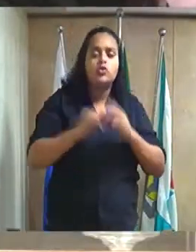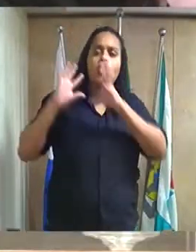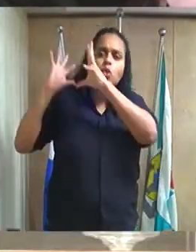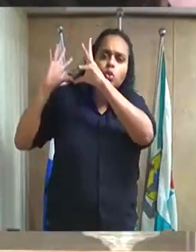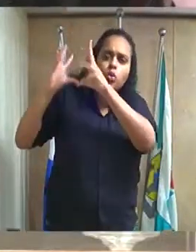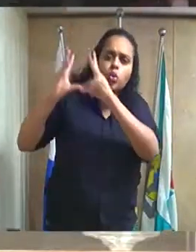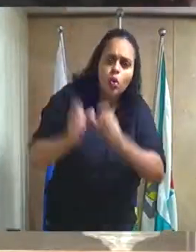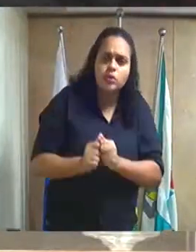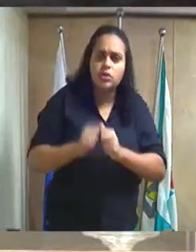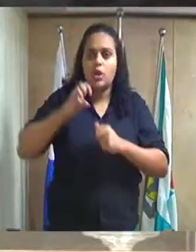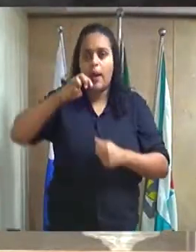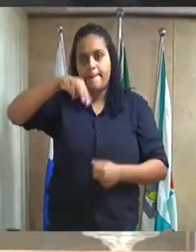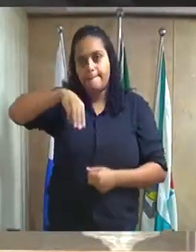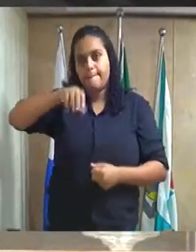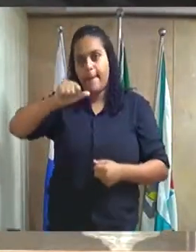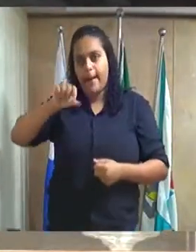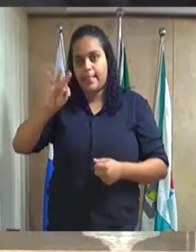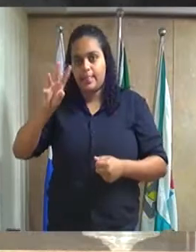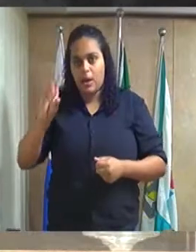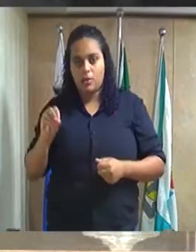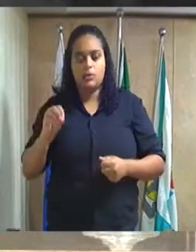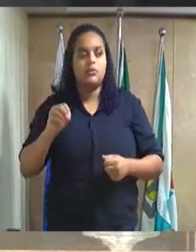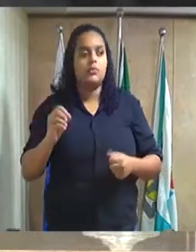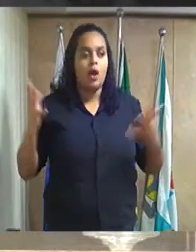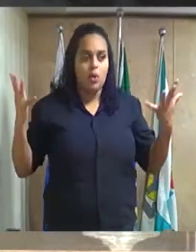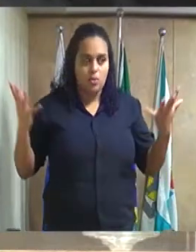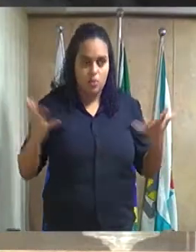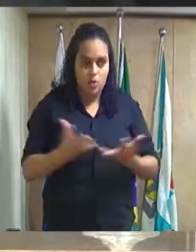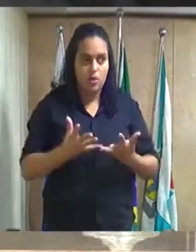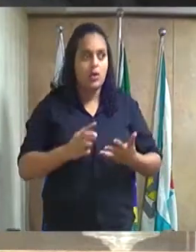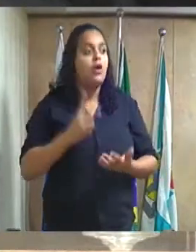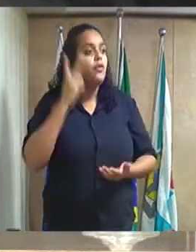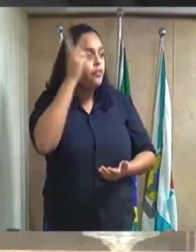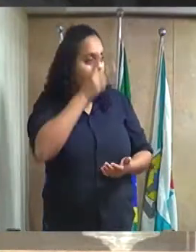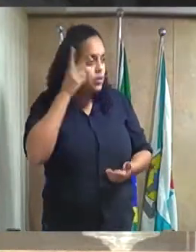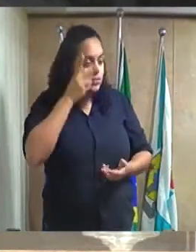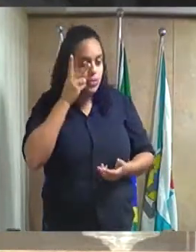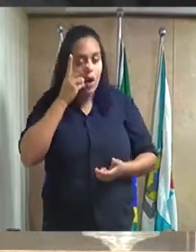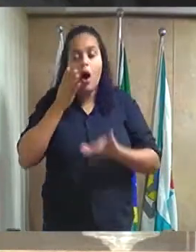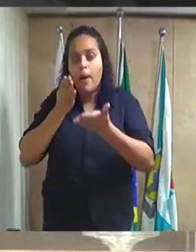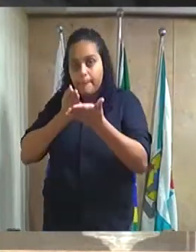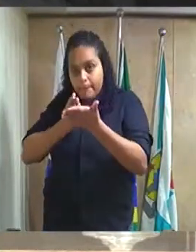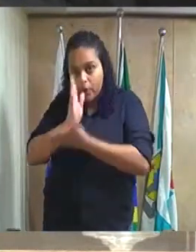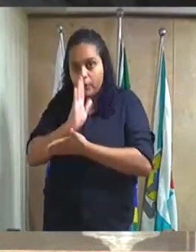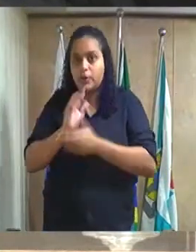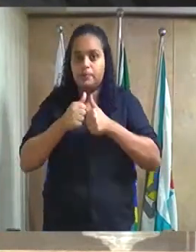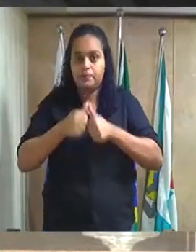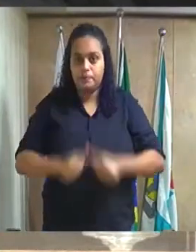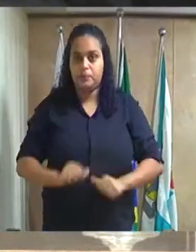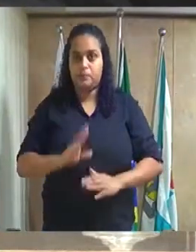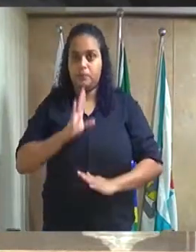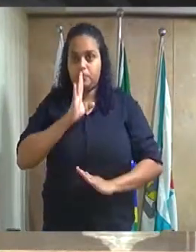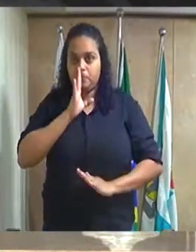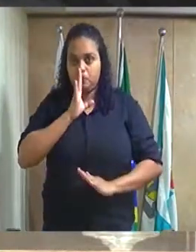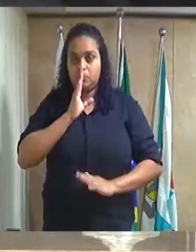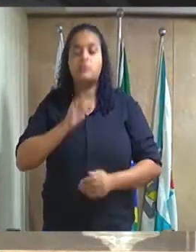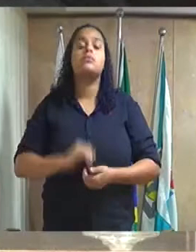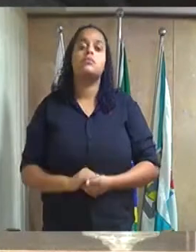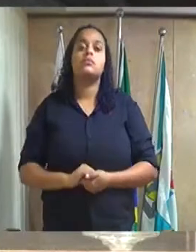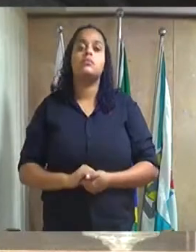matérias em bloco em votação vereadores que aprovam permaneça como estão